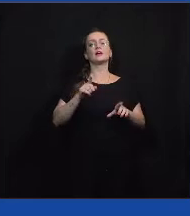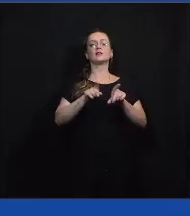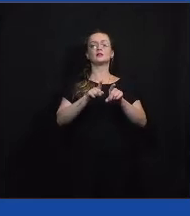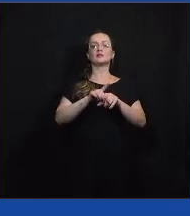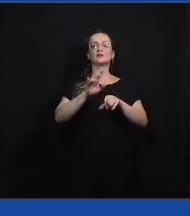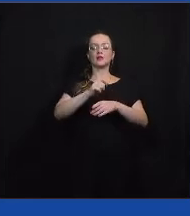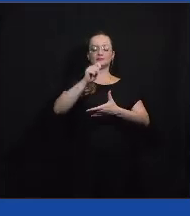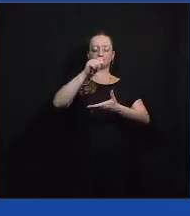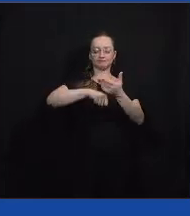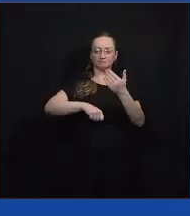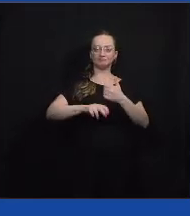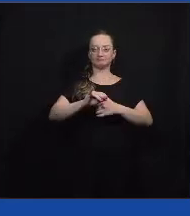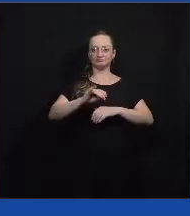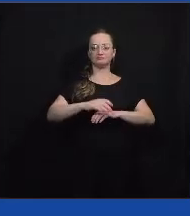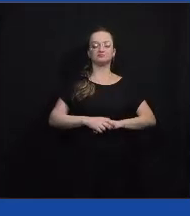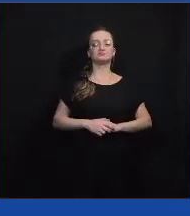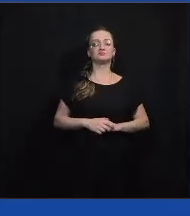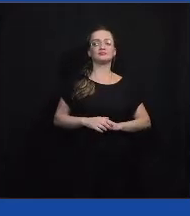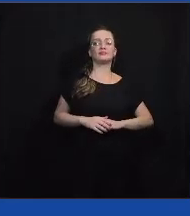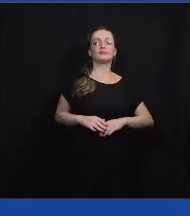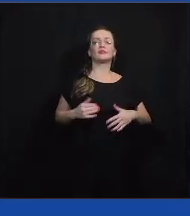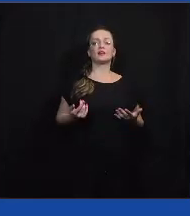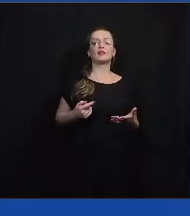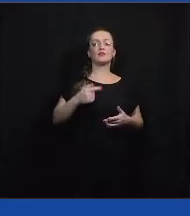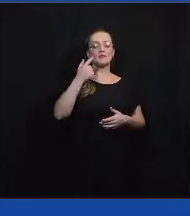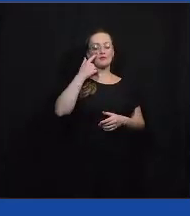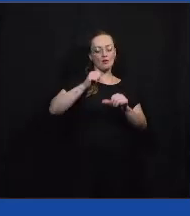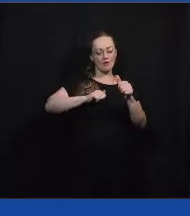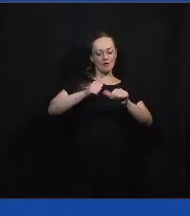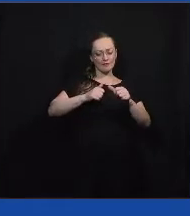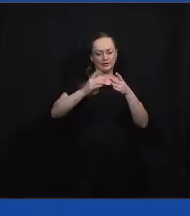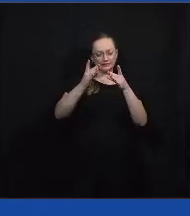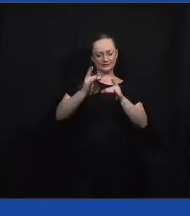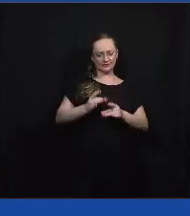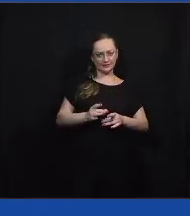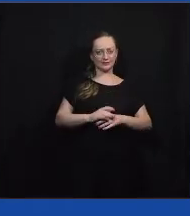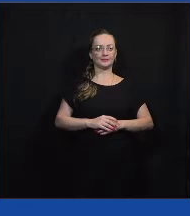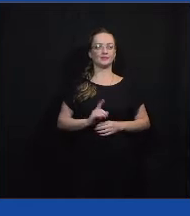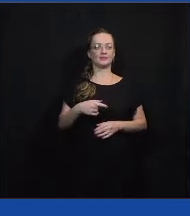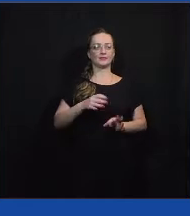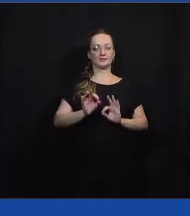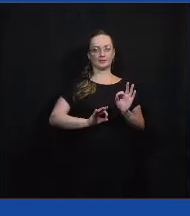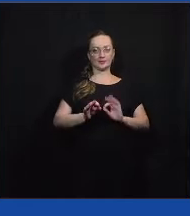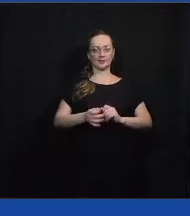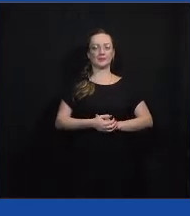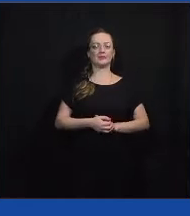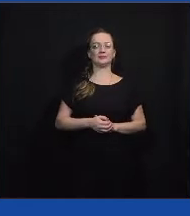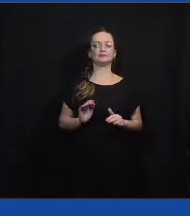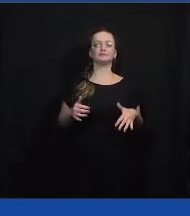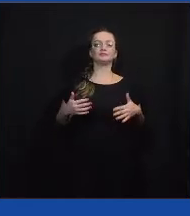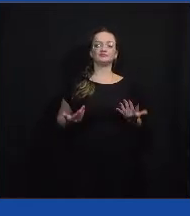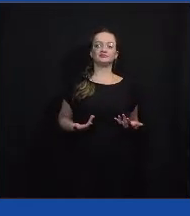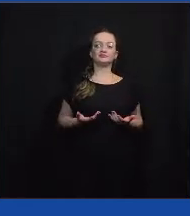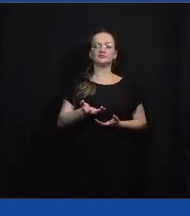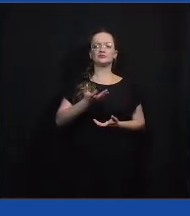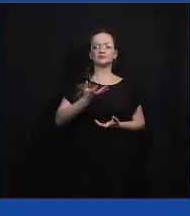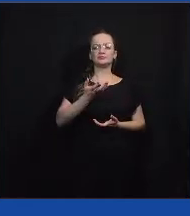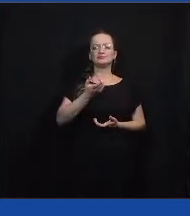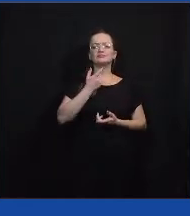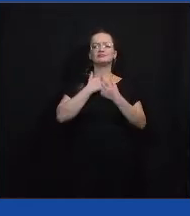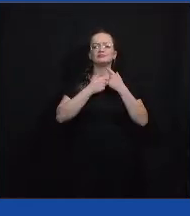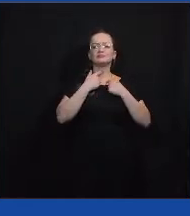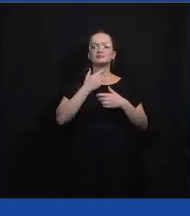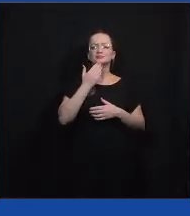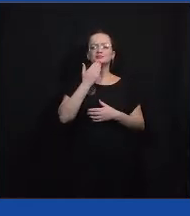inscrição, e confiram com mais detalhes nosso programa. Então, queria pedir aqui para quem está na